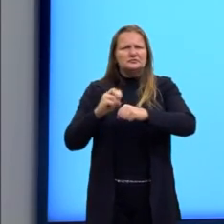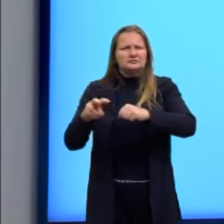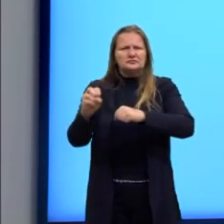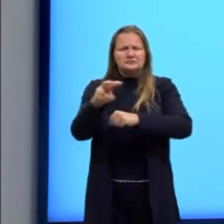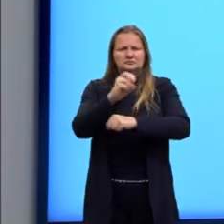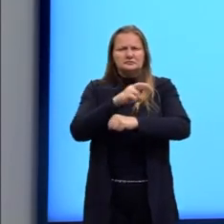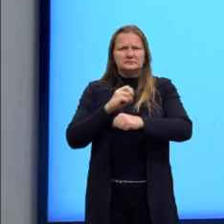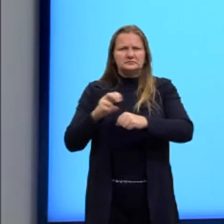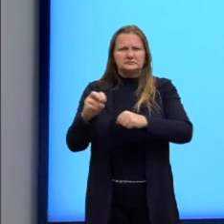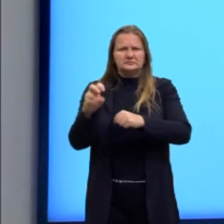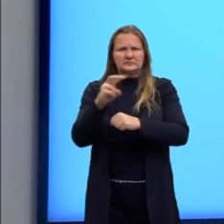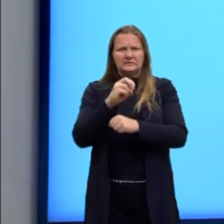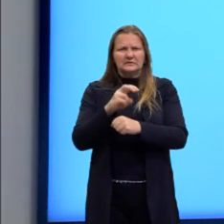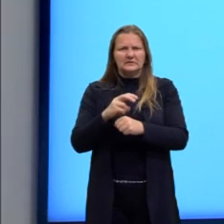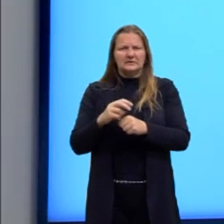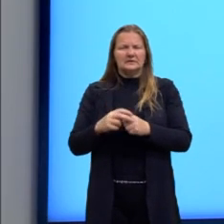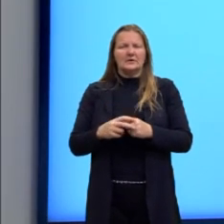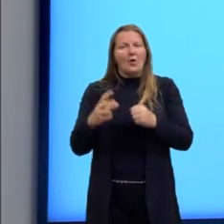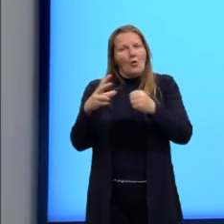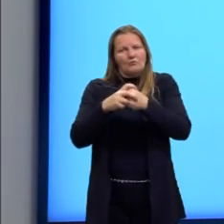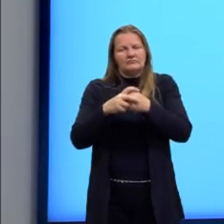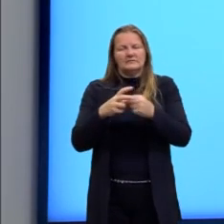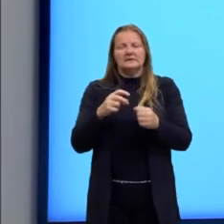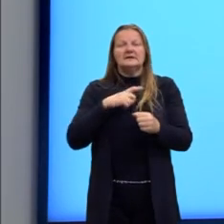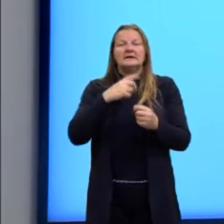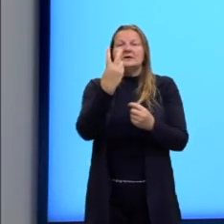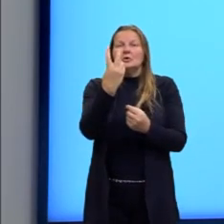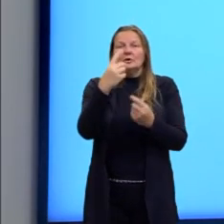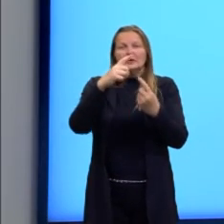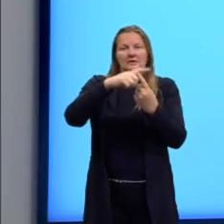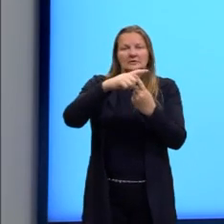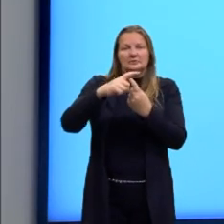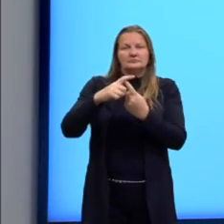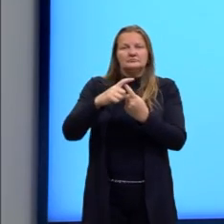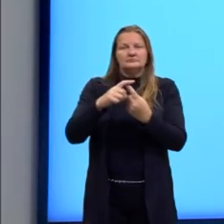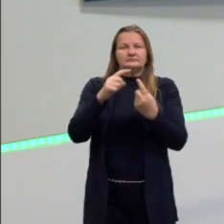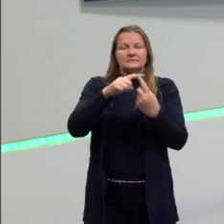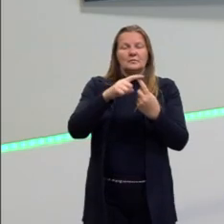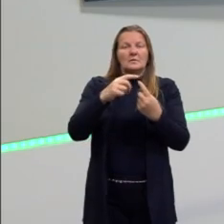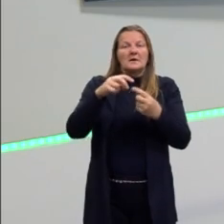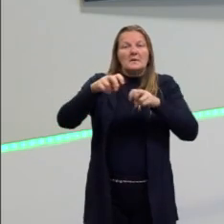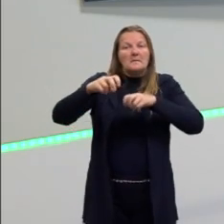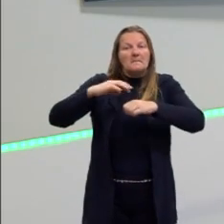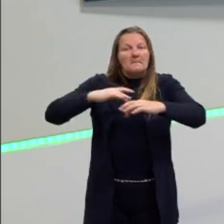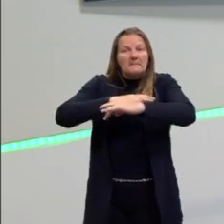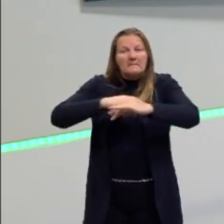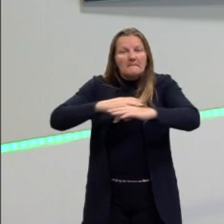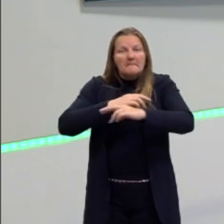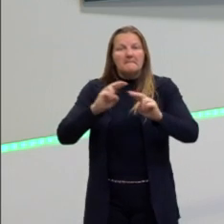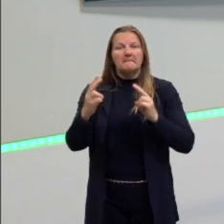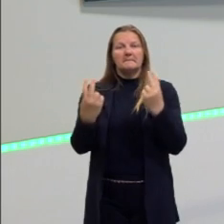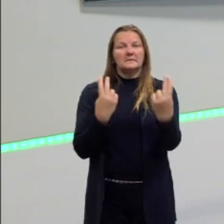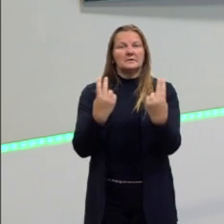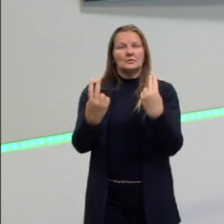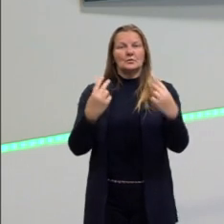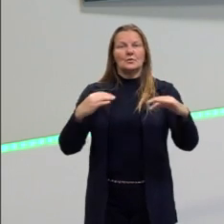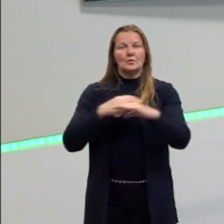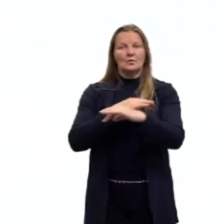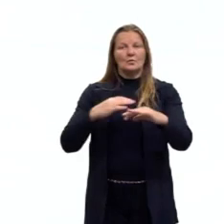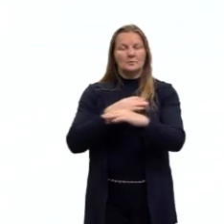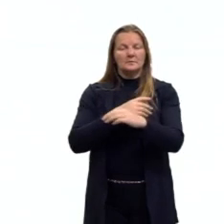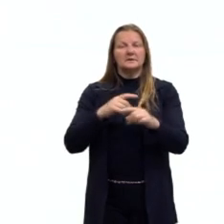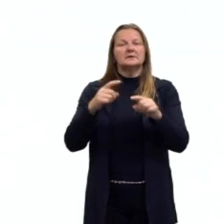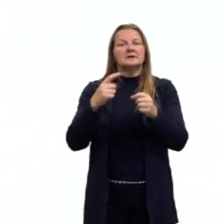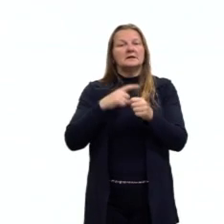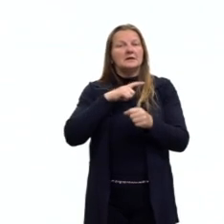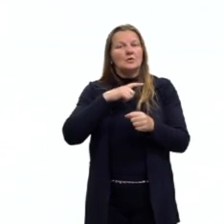tá? E existem dois tipos de febre amarela, a urbana e a rural. A urbana é transmitida pelo